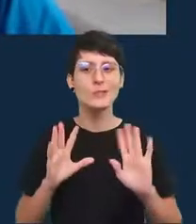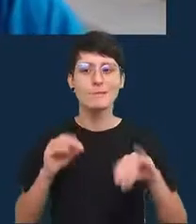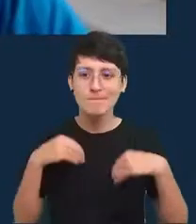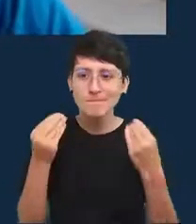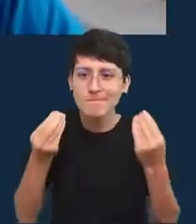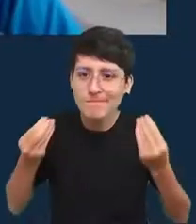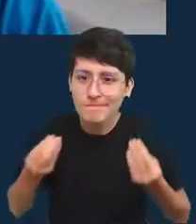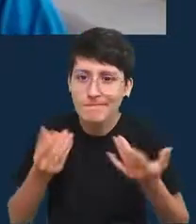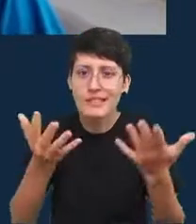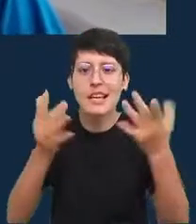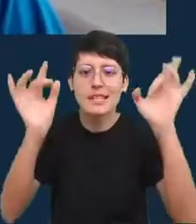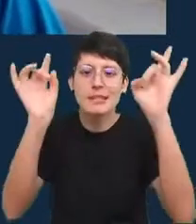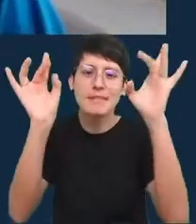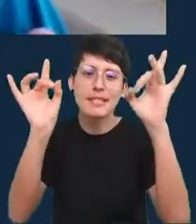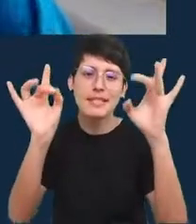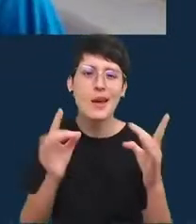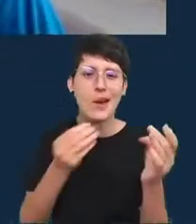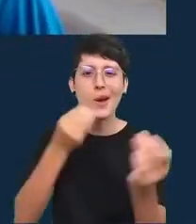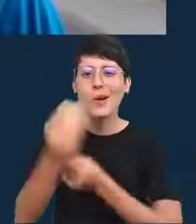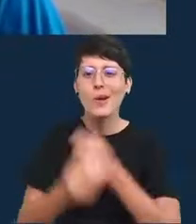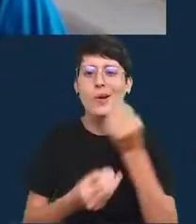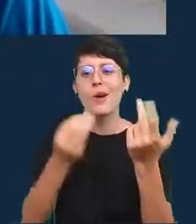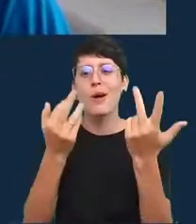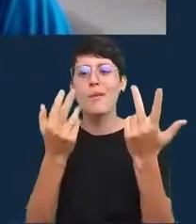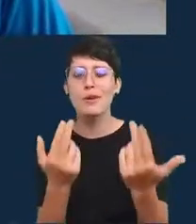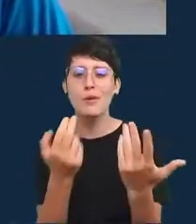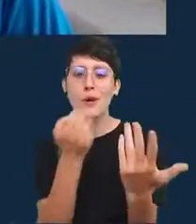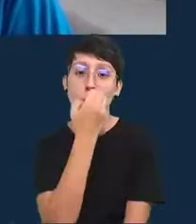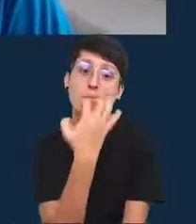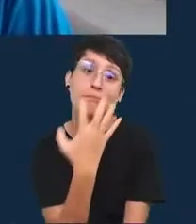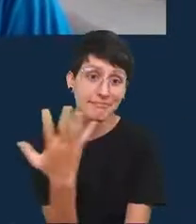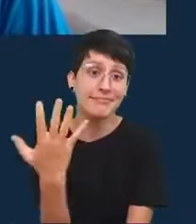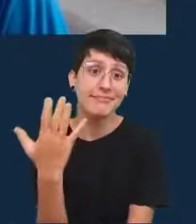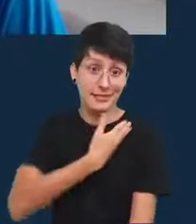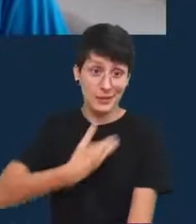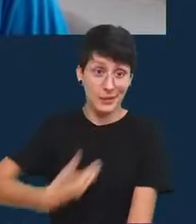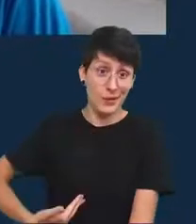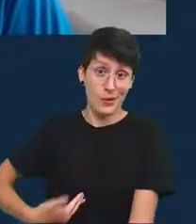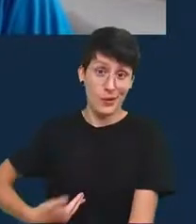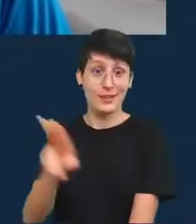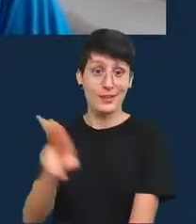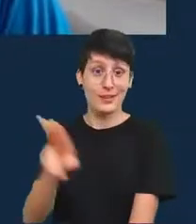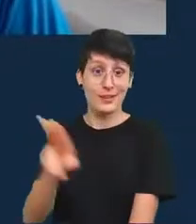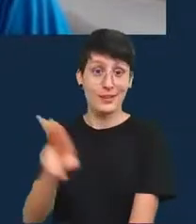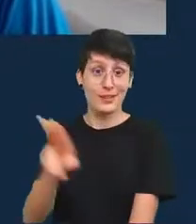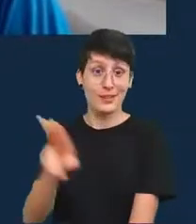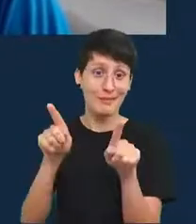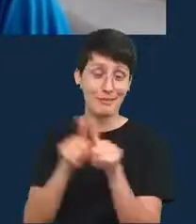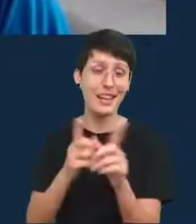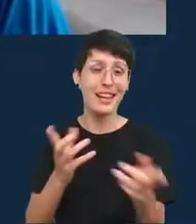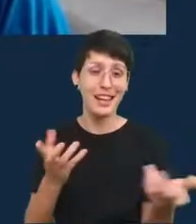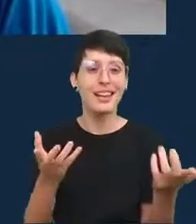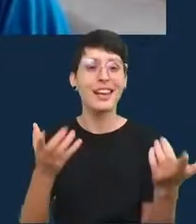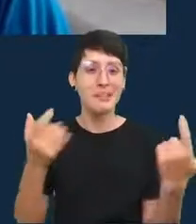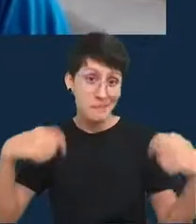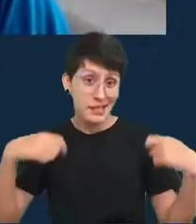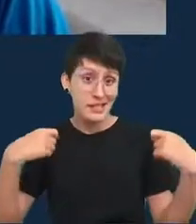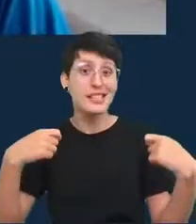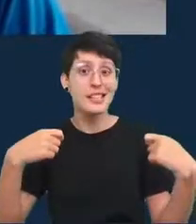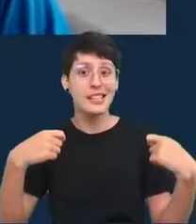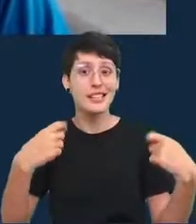especialmente à medida que bom os governos estão usando estão usando também então precisamos conseguir